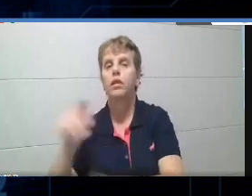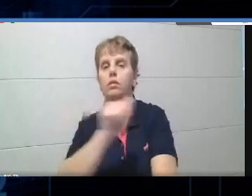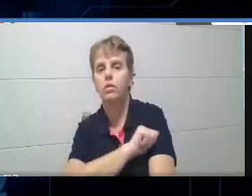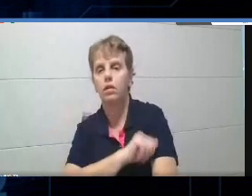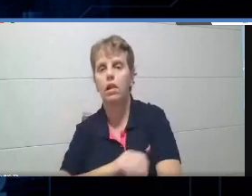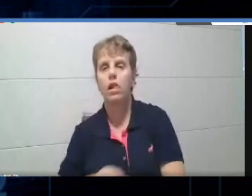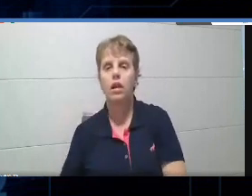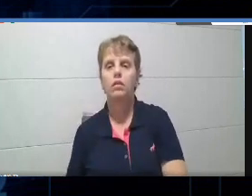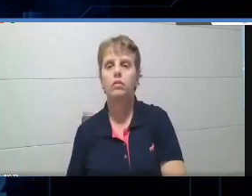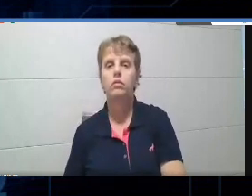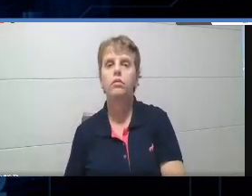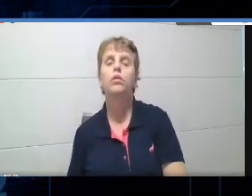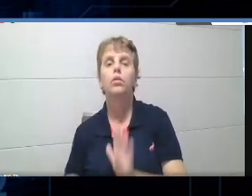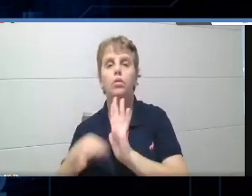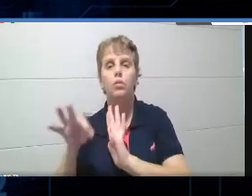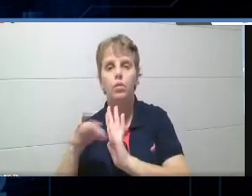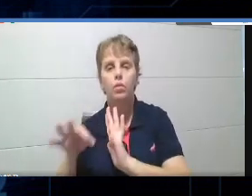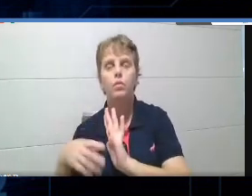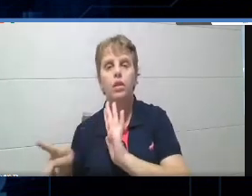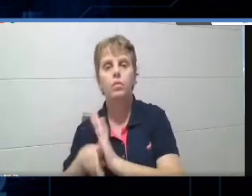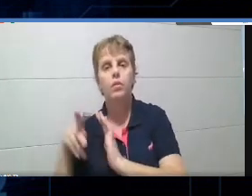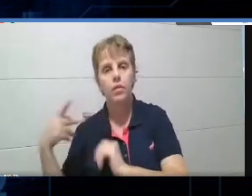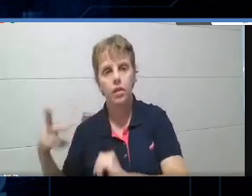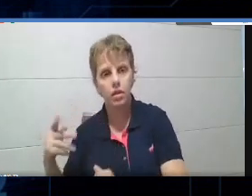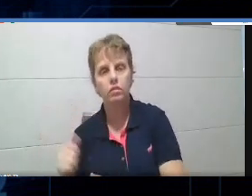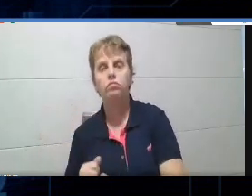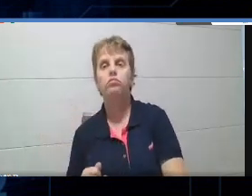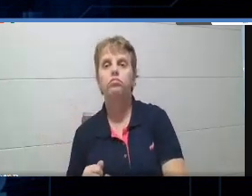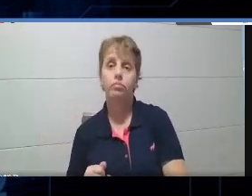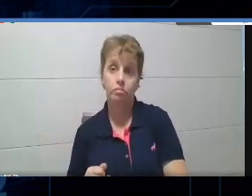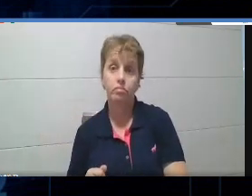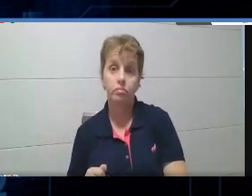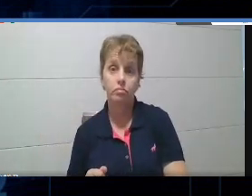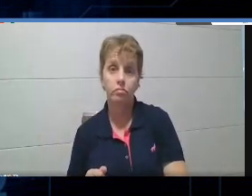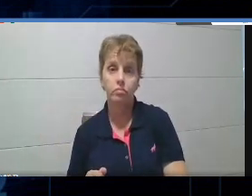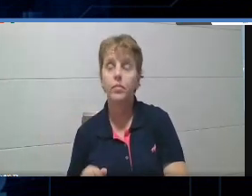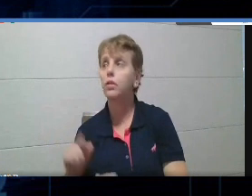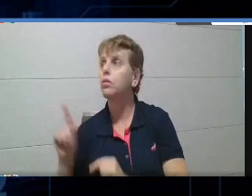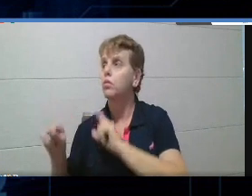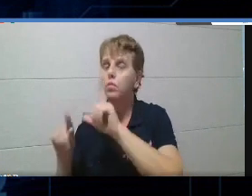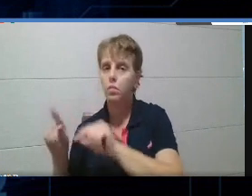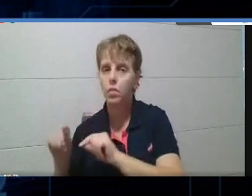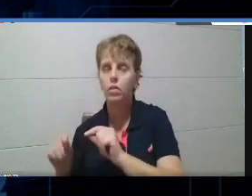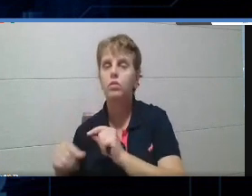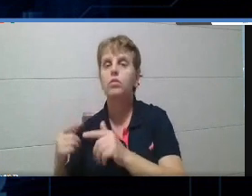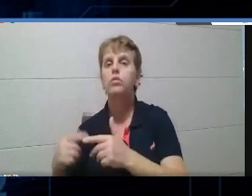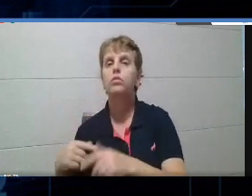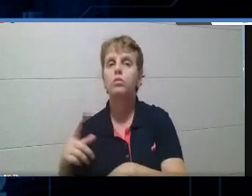Sobre a opinião dele, enfim, tá? Você pode escolher o tempo, então, que ele tem para responder essa pergunta, tá?